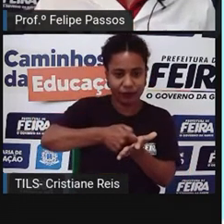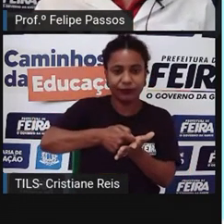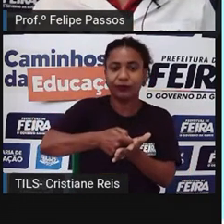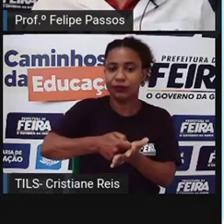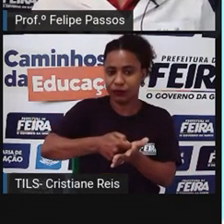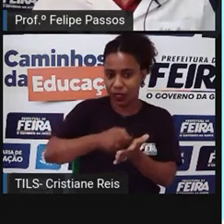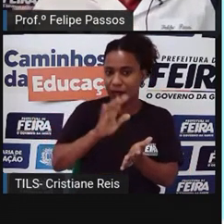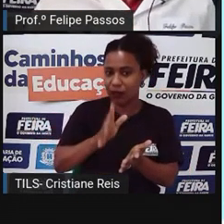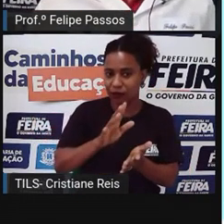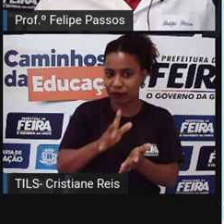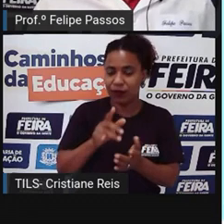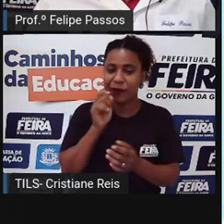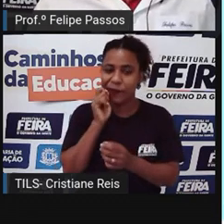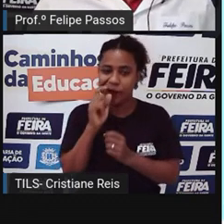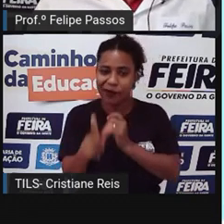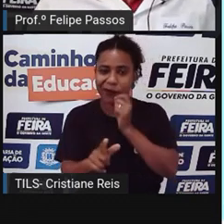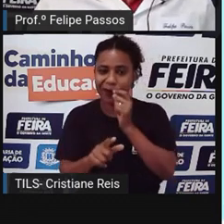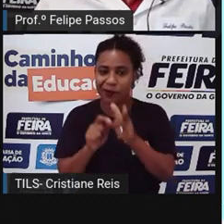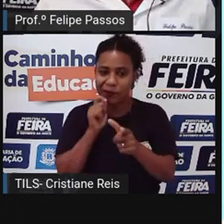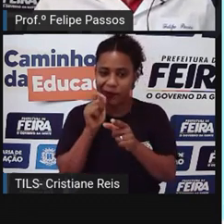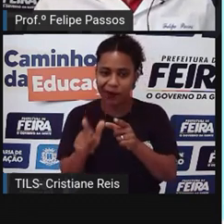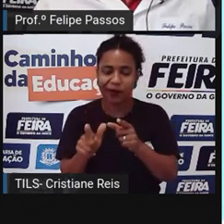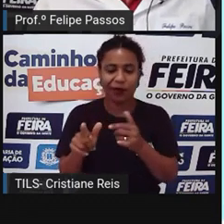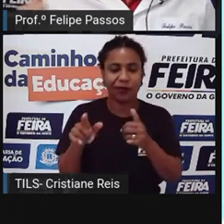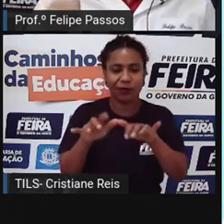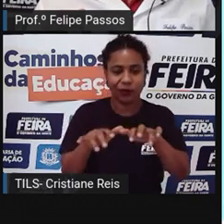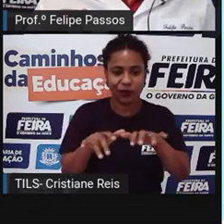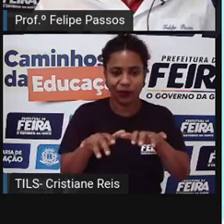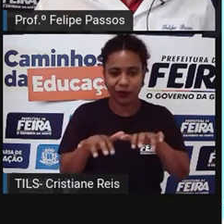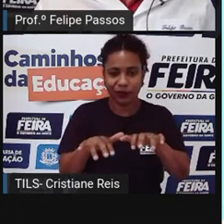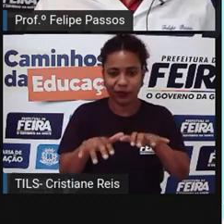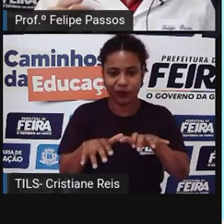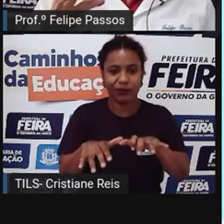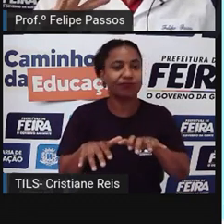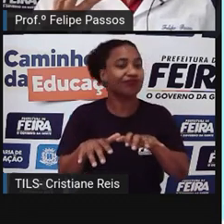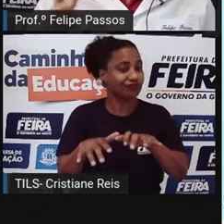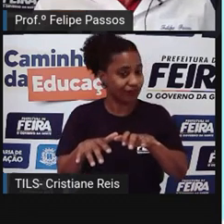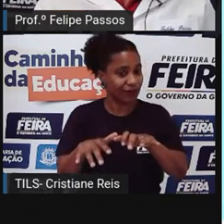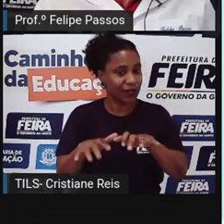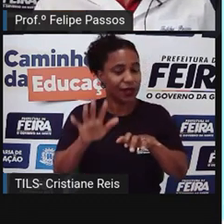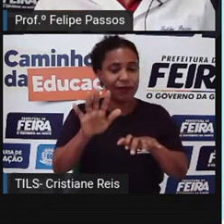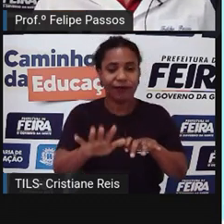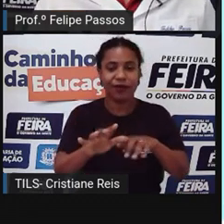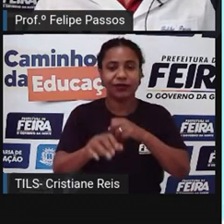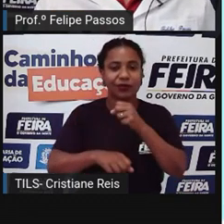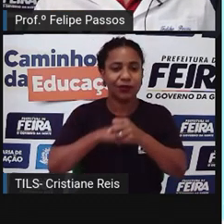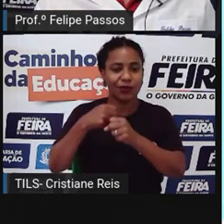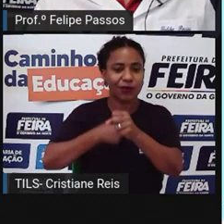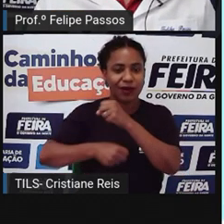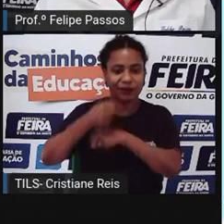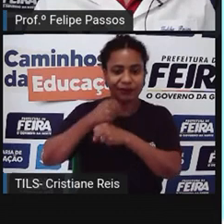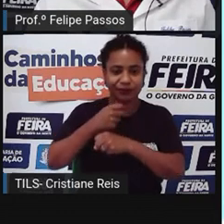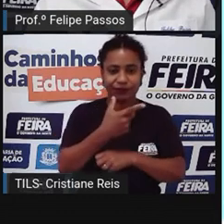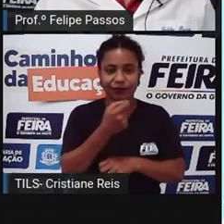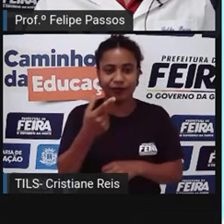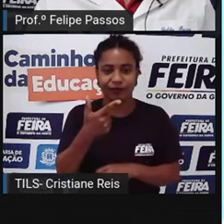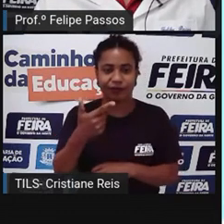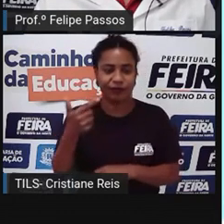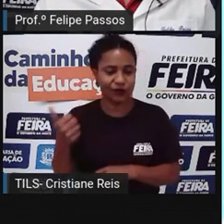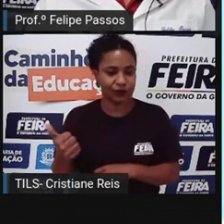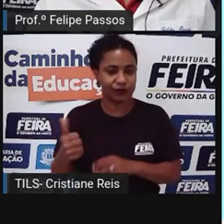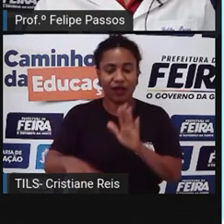real, no mundo físico, para crimes cibernéticos, mas só em 2021 endureceram essas penas.